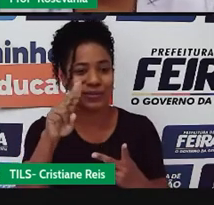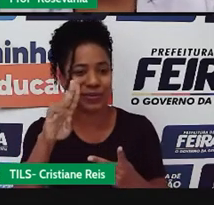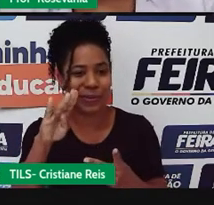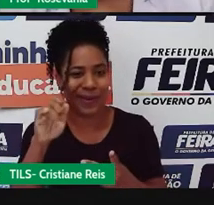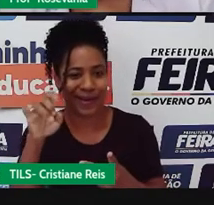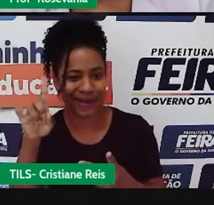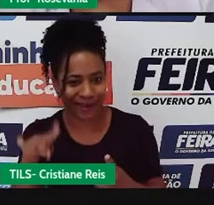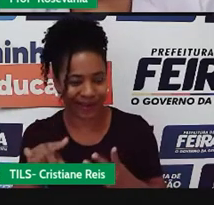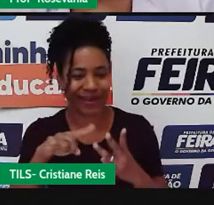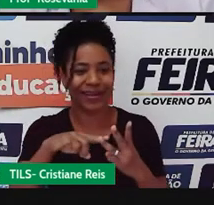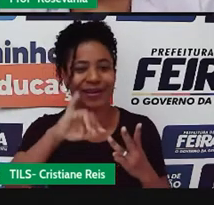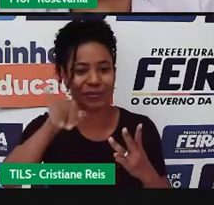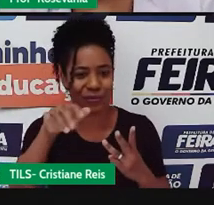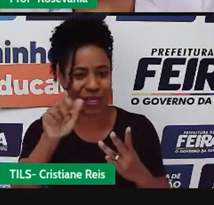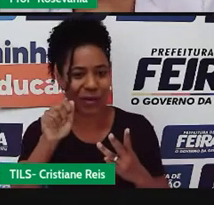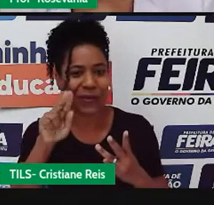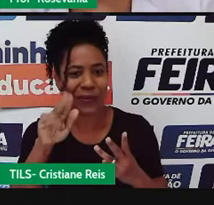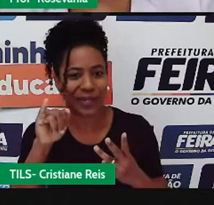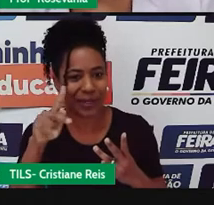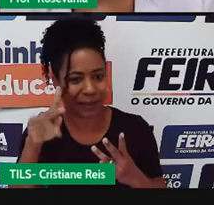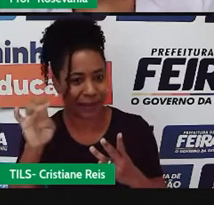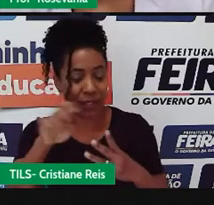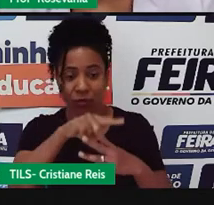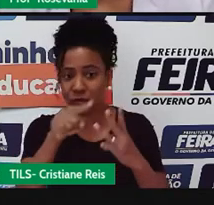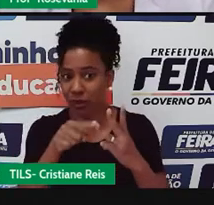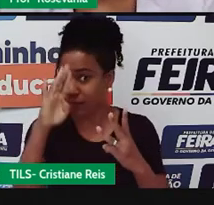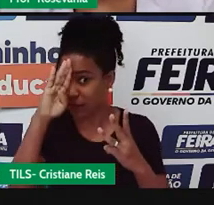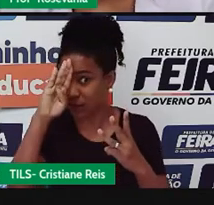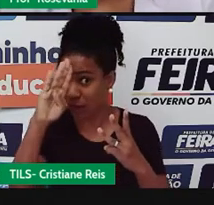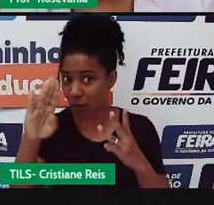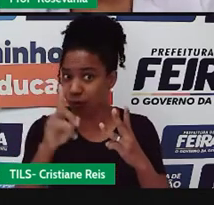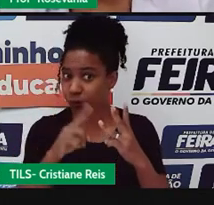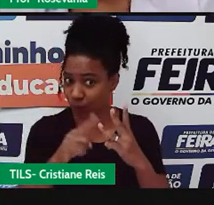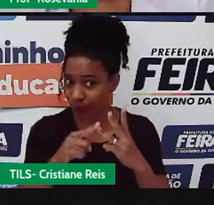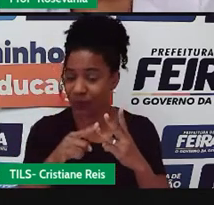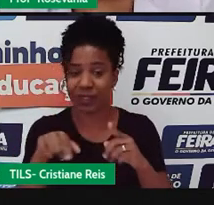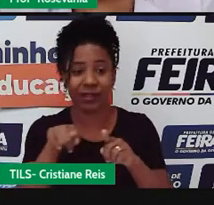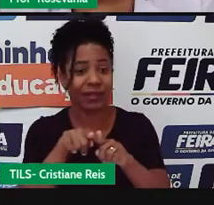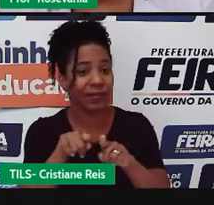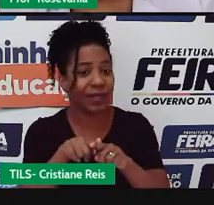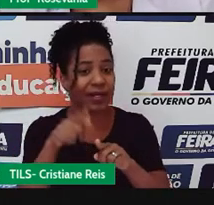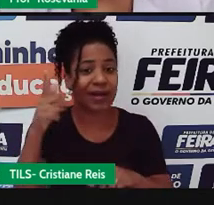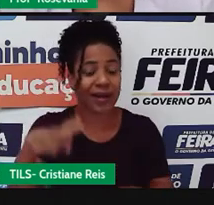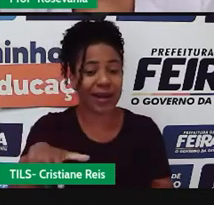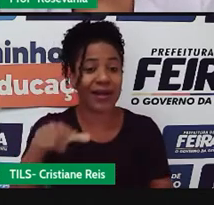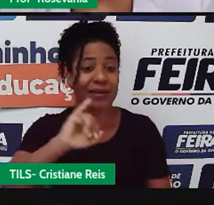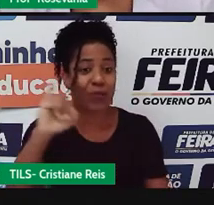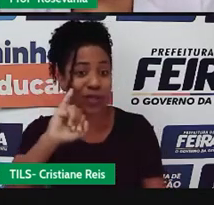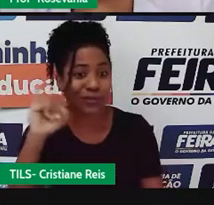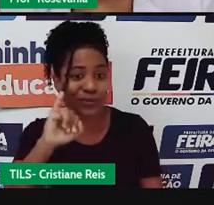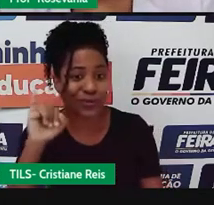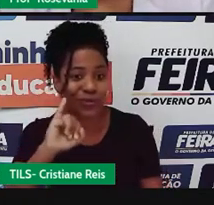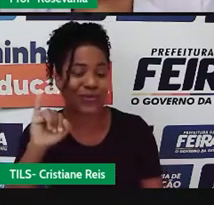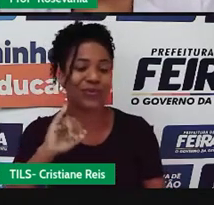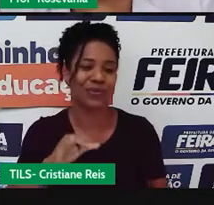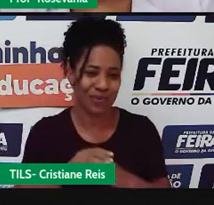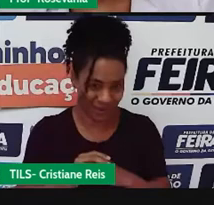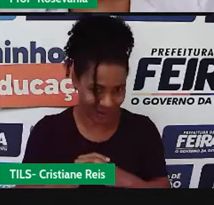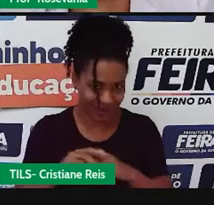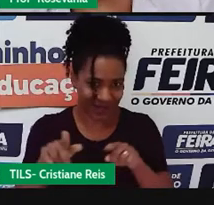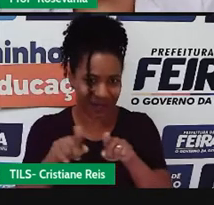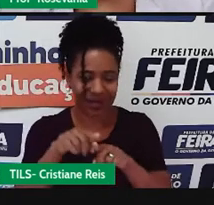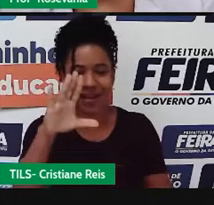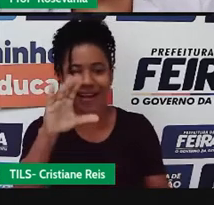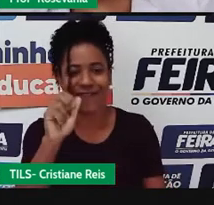a gente mais tem referência também, né, agulhados no distrito de Poaçu, Cavaco, cuja nascente está em